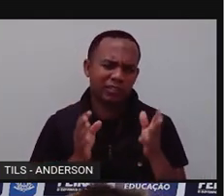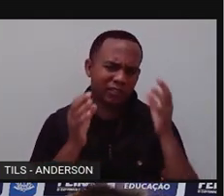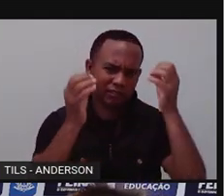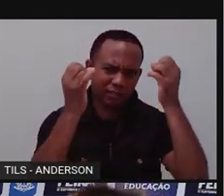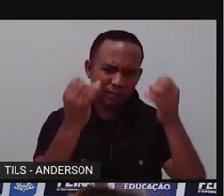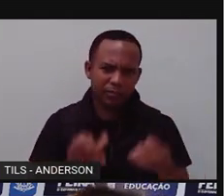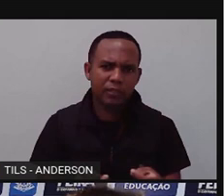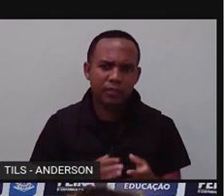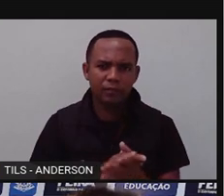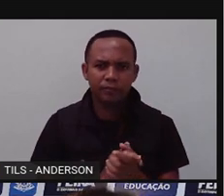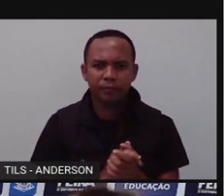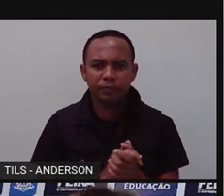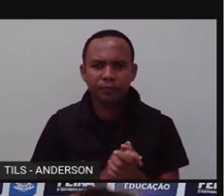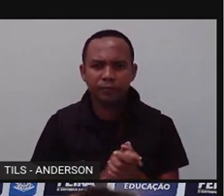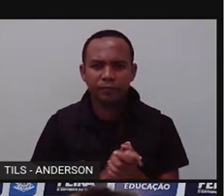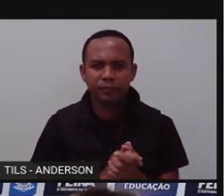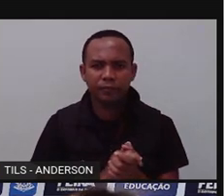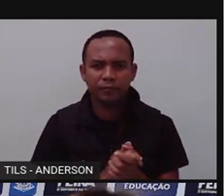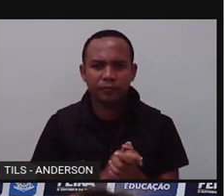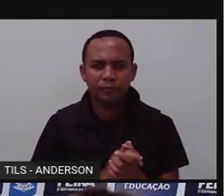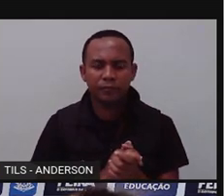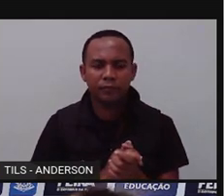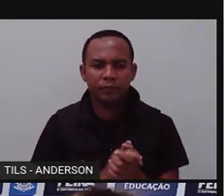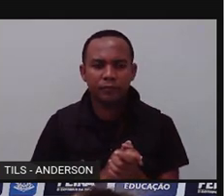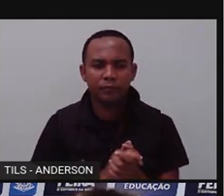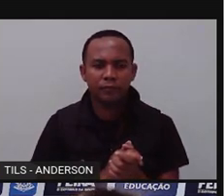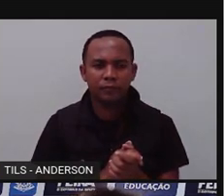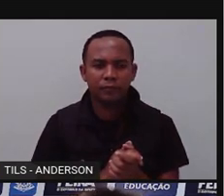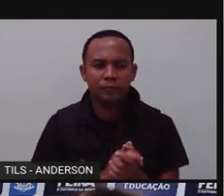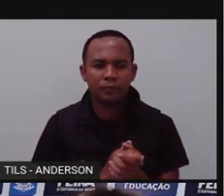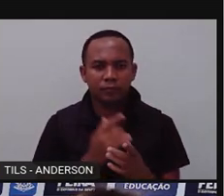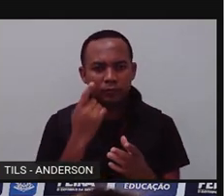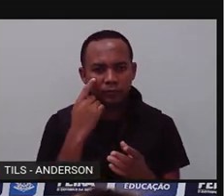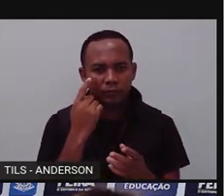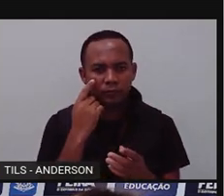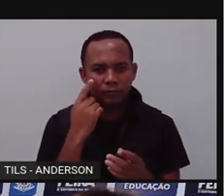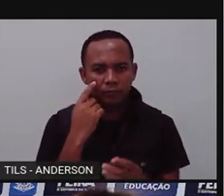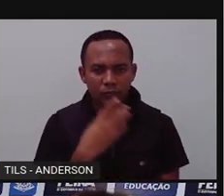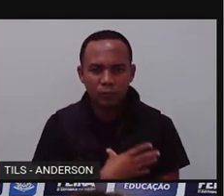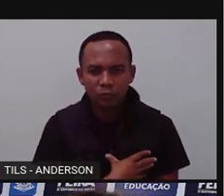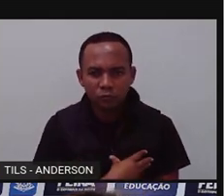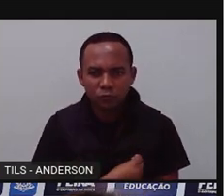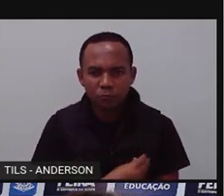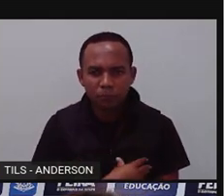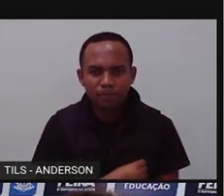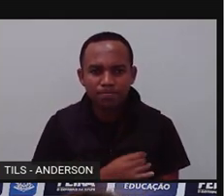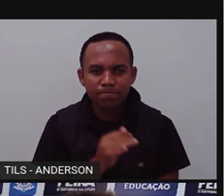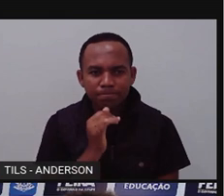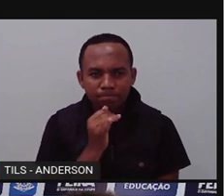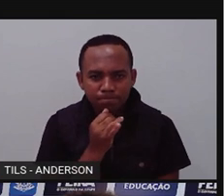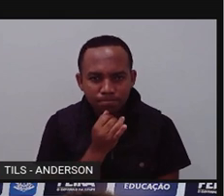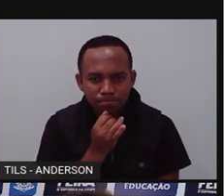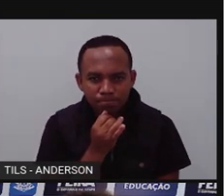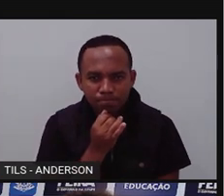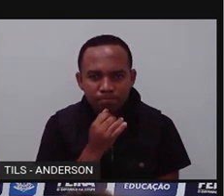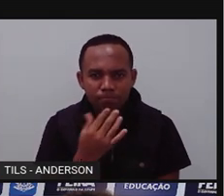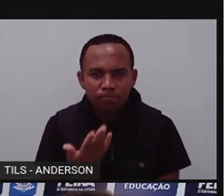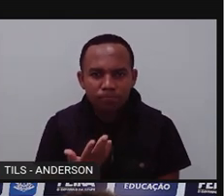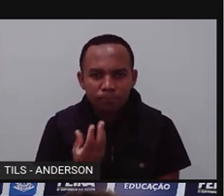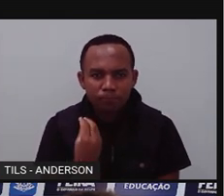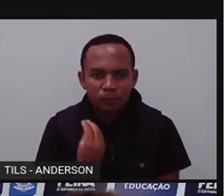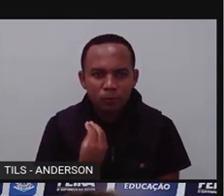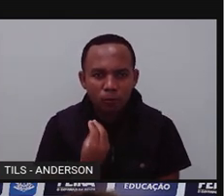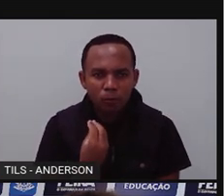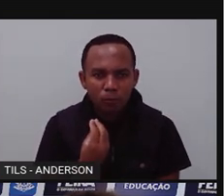isso. Então, vamos lá. E aí, o filhotinho vai e pensa, né? Poxa, eu só não entendi por eles são